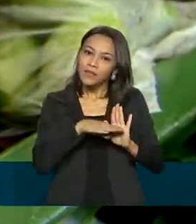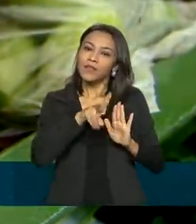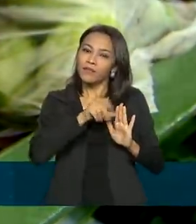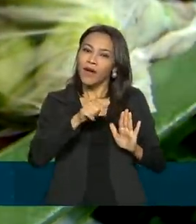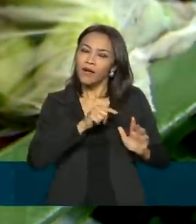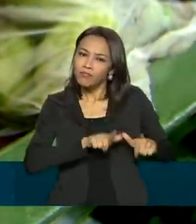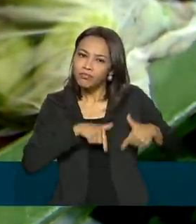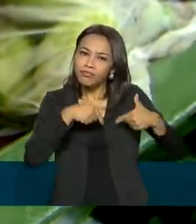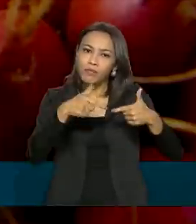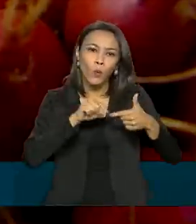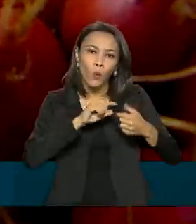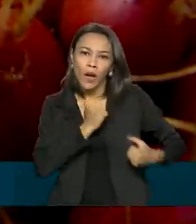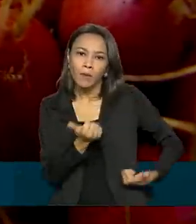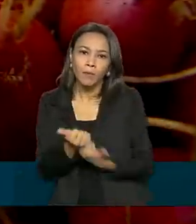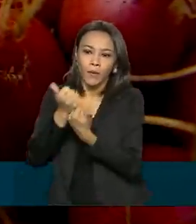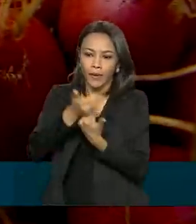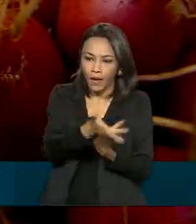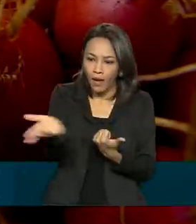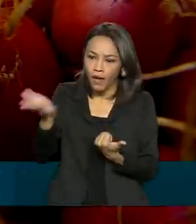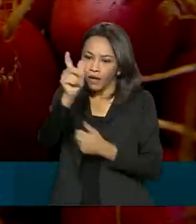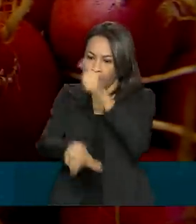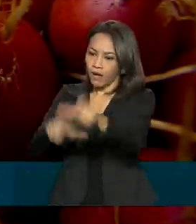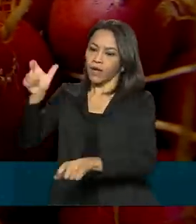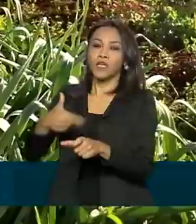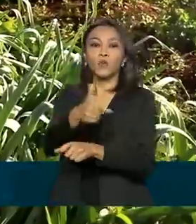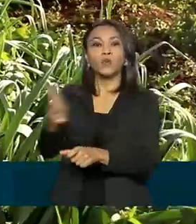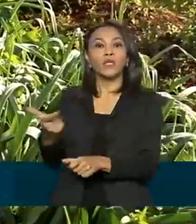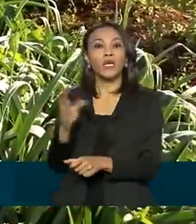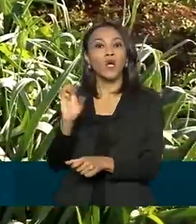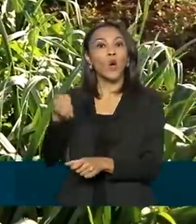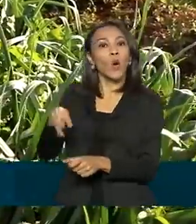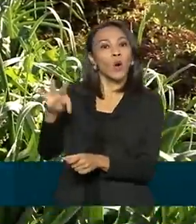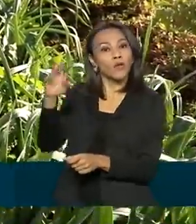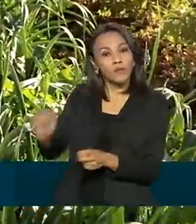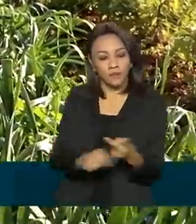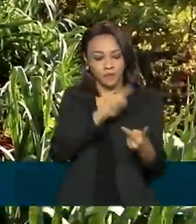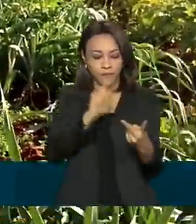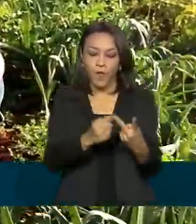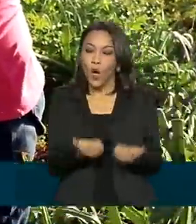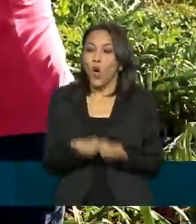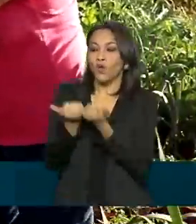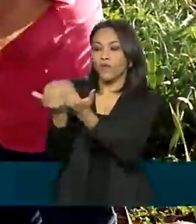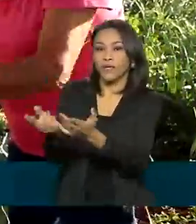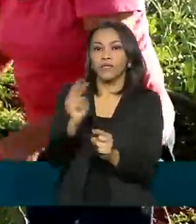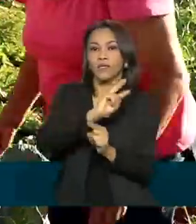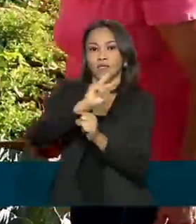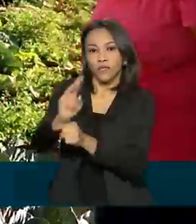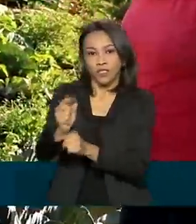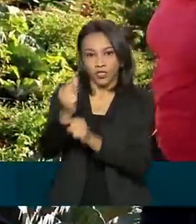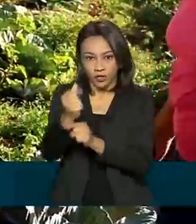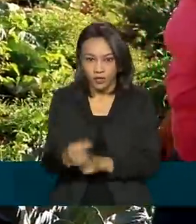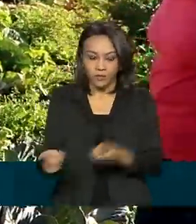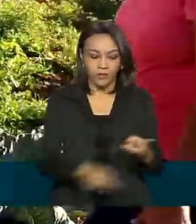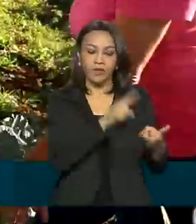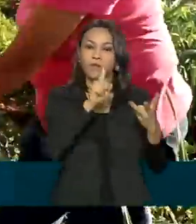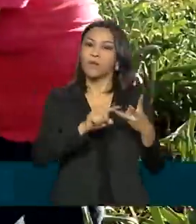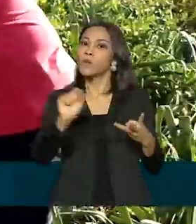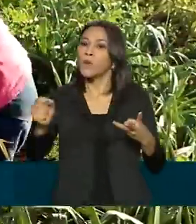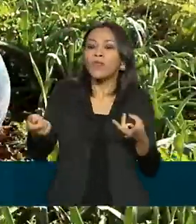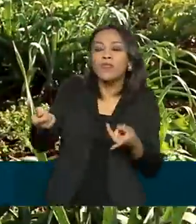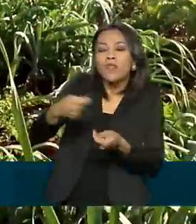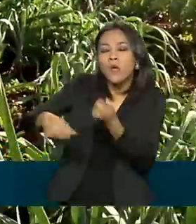como dar apoio à população que não tem conta em banco, oferecer mais crédito e proporcionar a